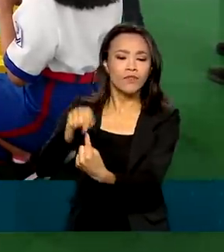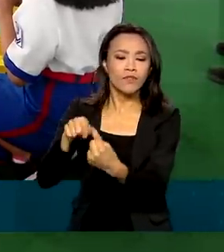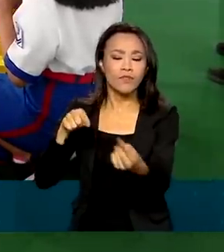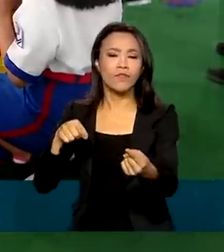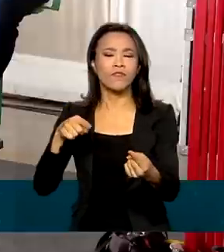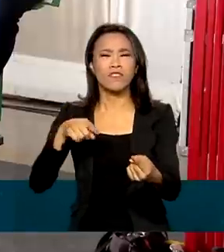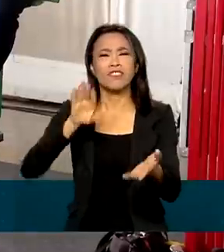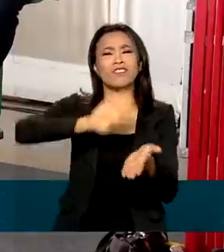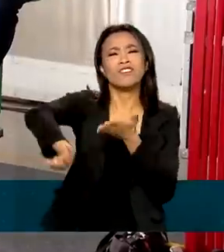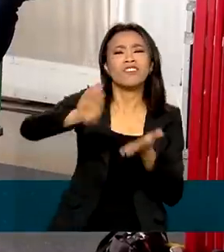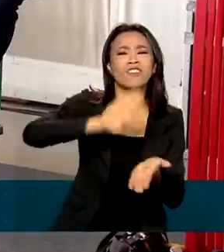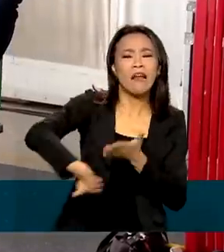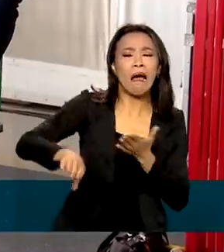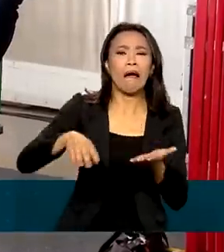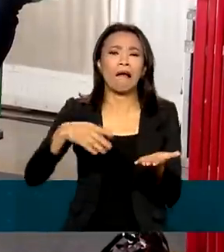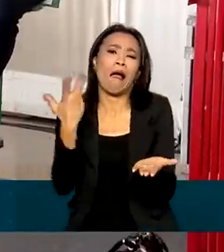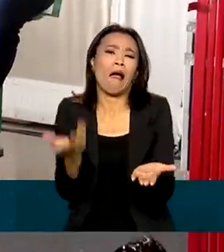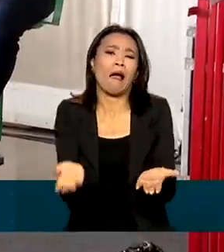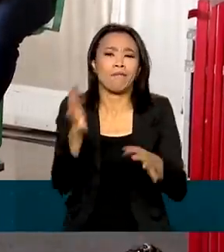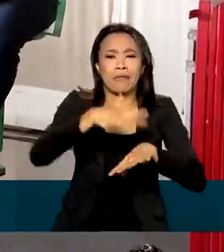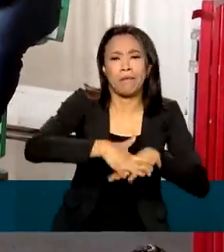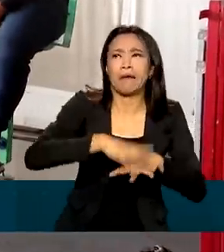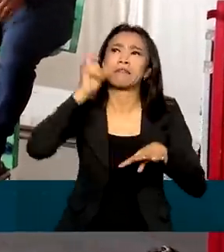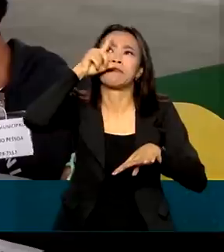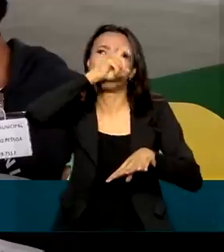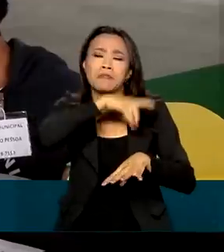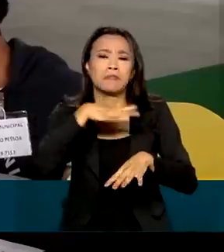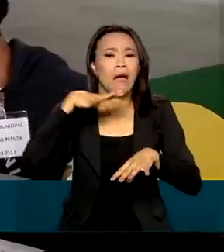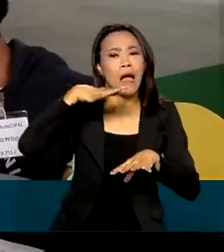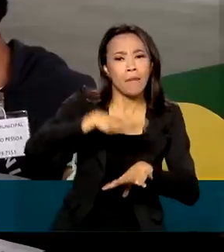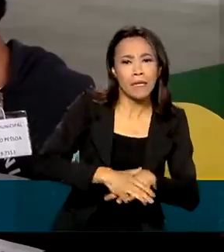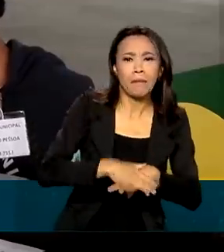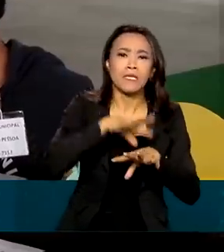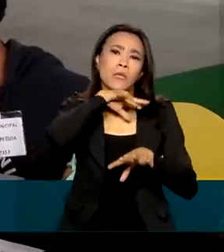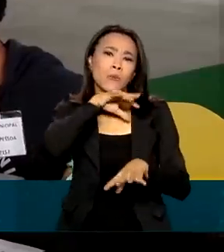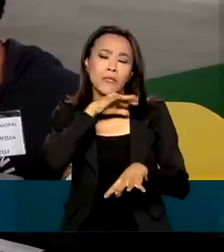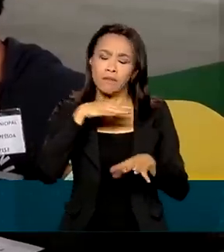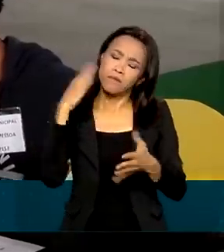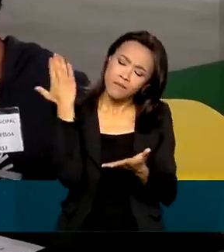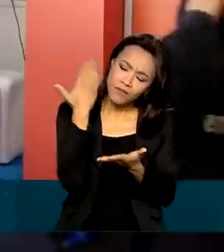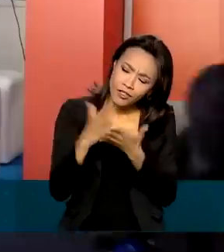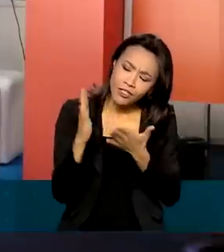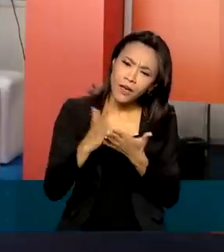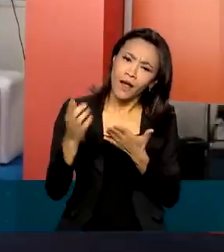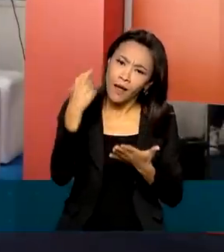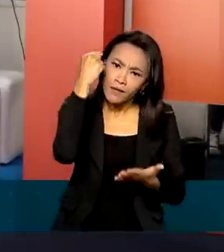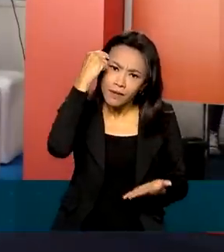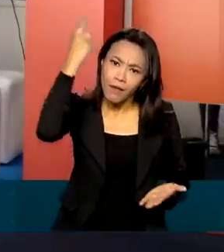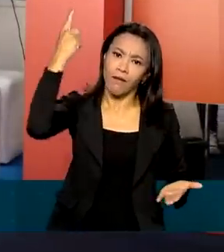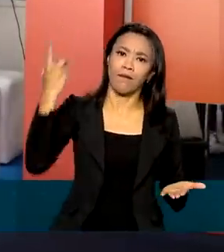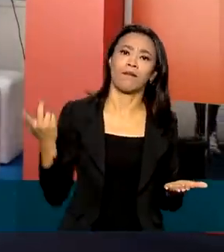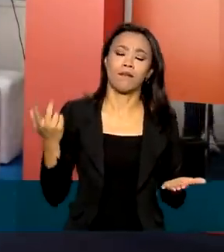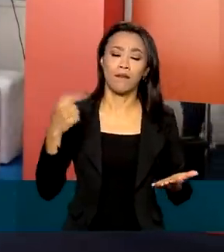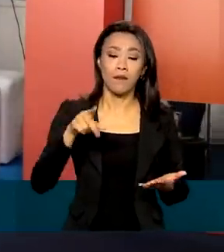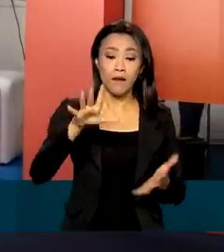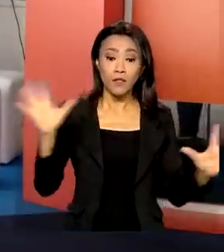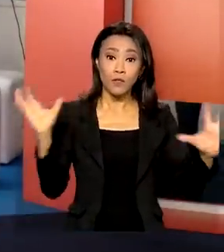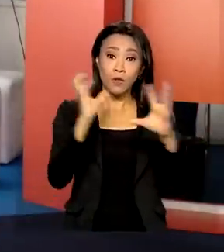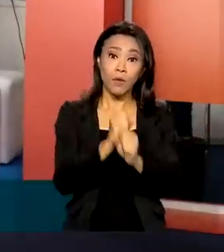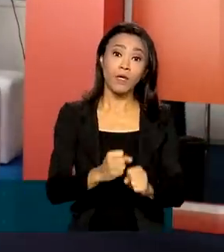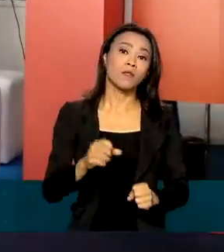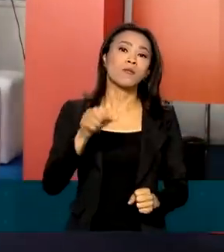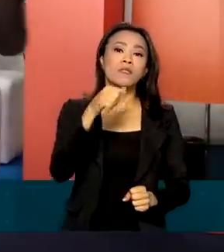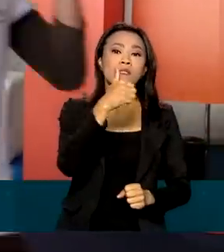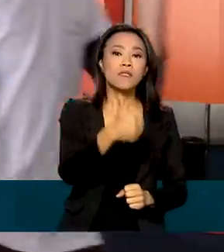desmistificar esse bicho papão, uma disciplina considerada vilã para muitas pessoas. Ao todo, 8 mil alunos de